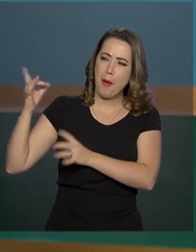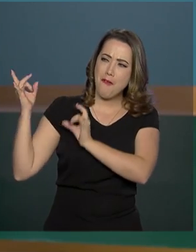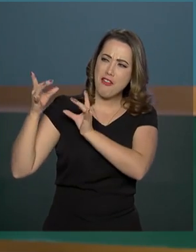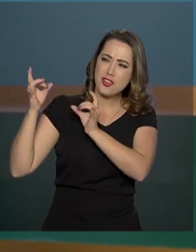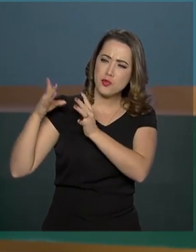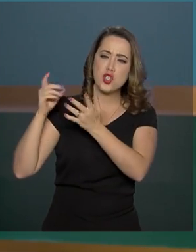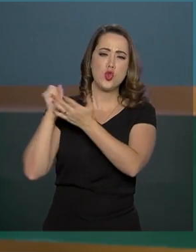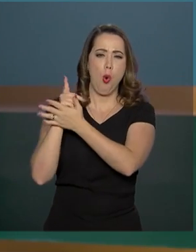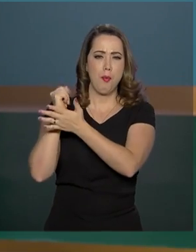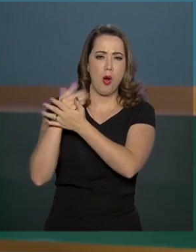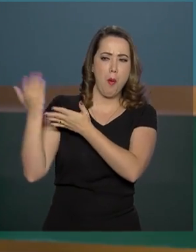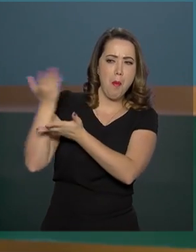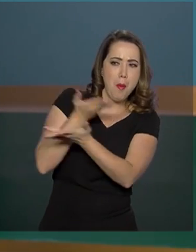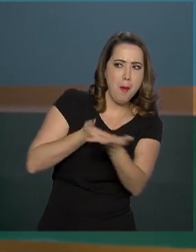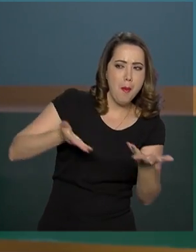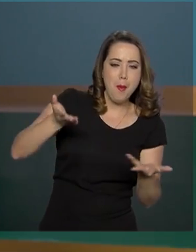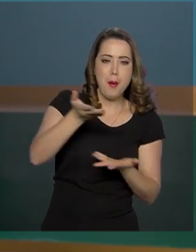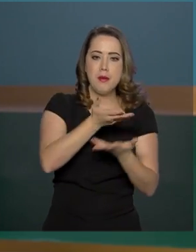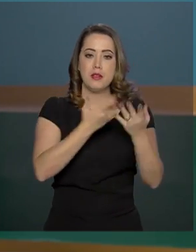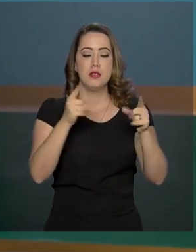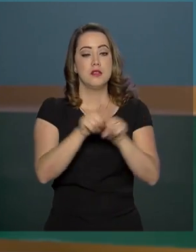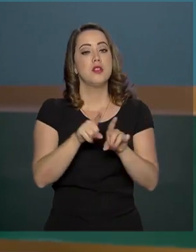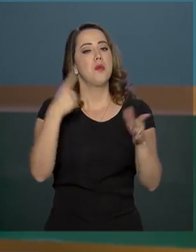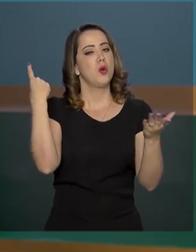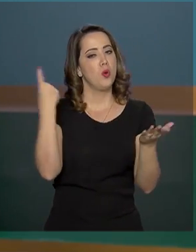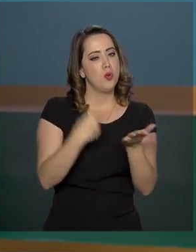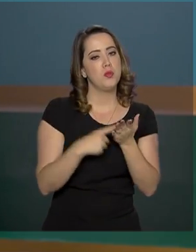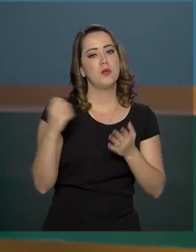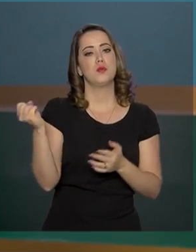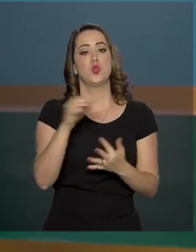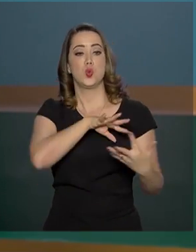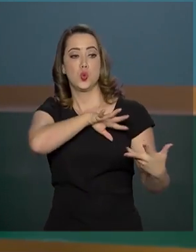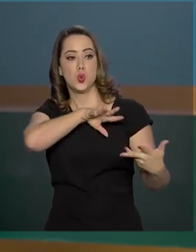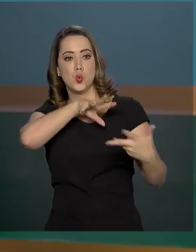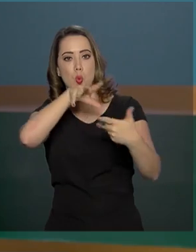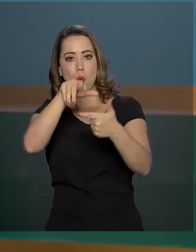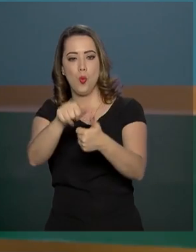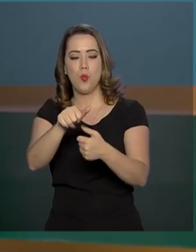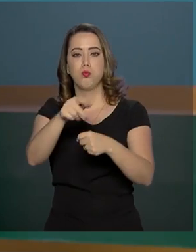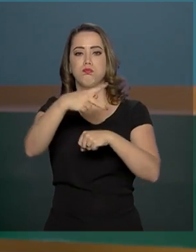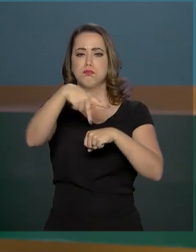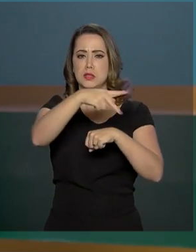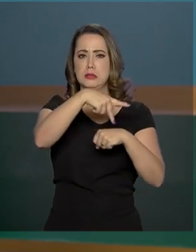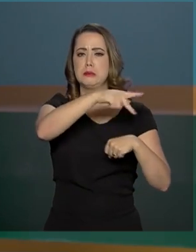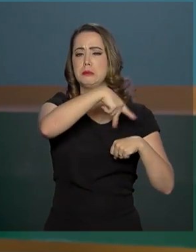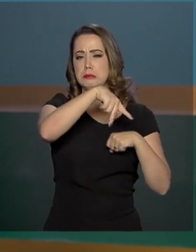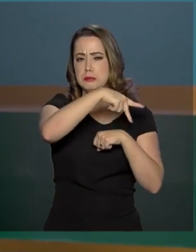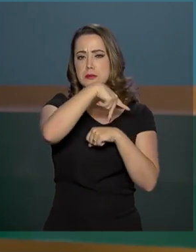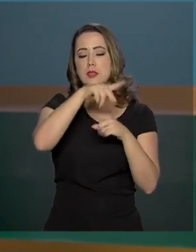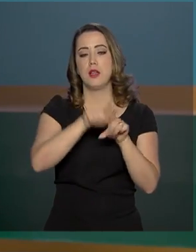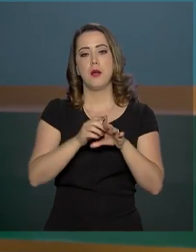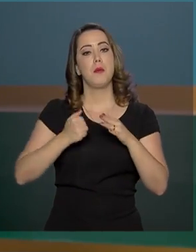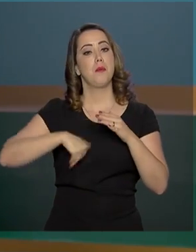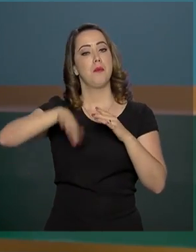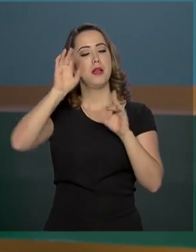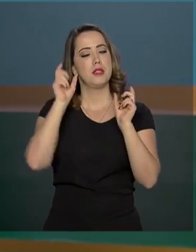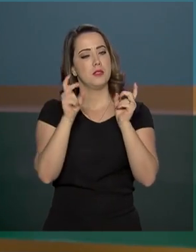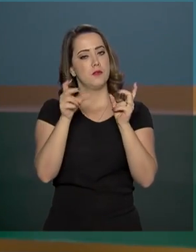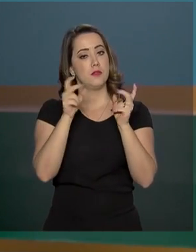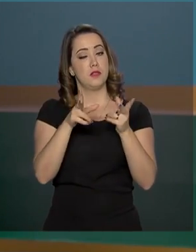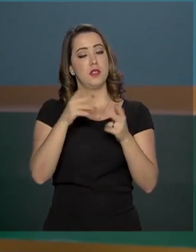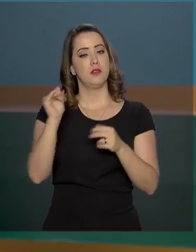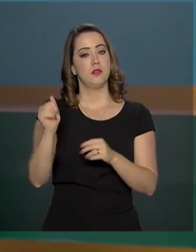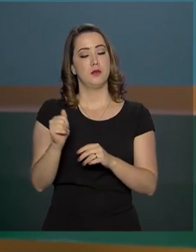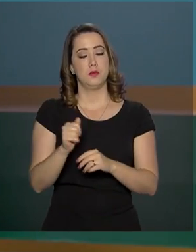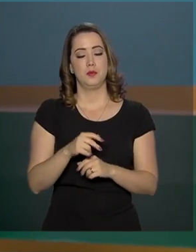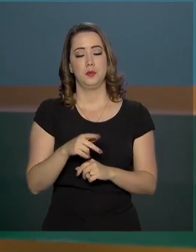mercado, a expectativa também é fechar novos acordos internacionais em breve e aumentar a competitividade do país